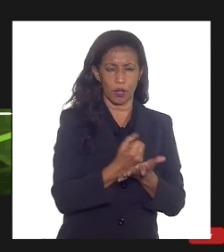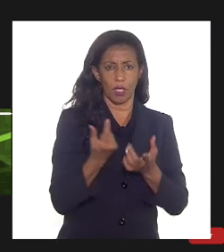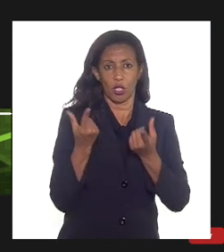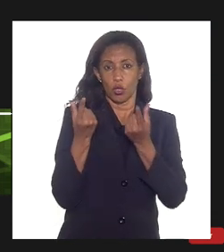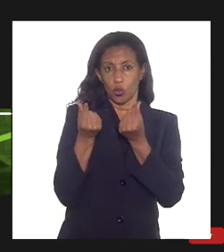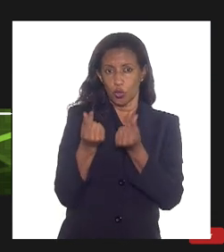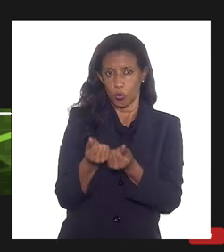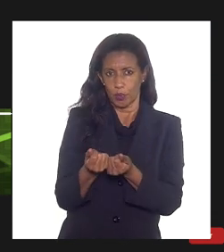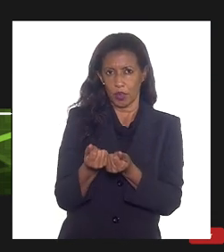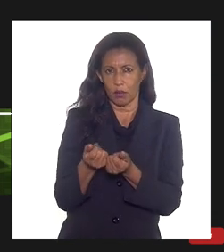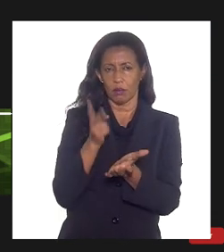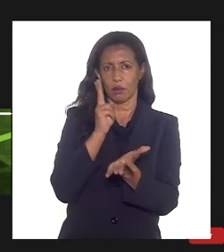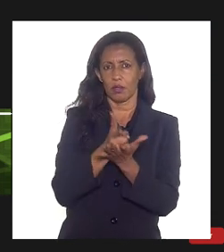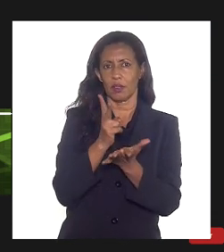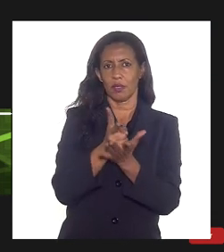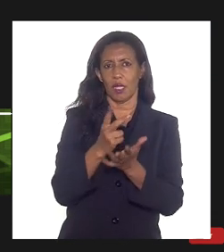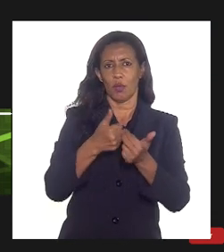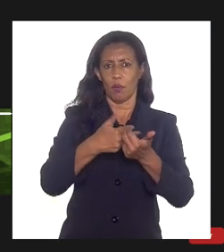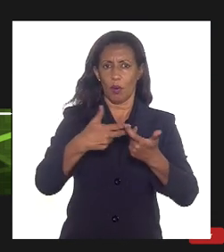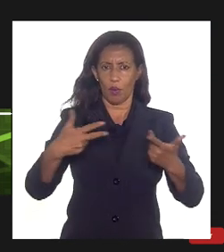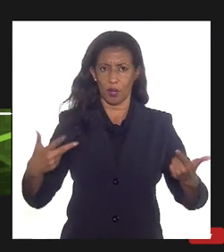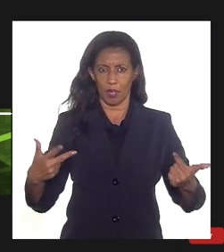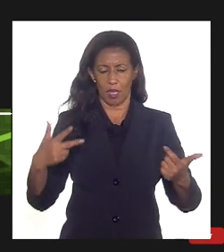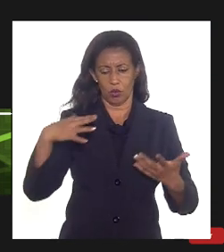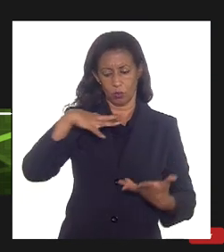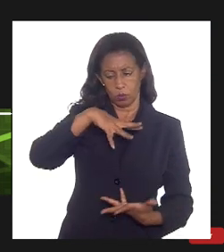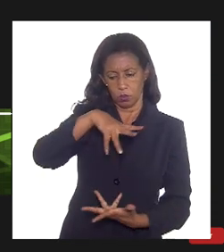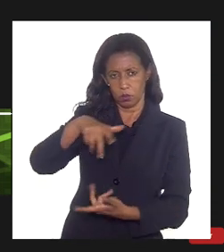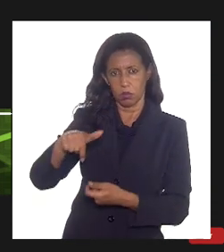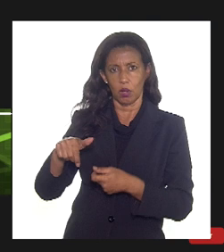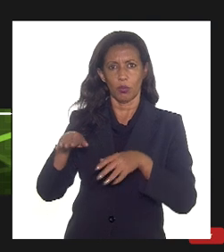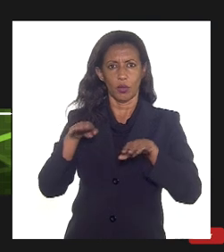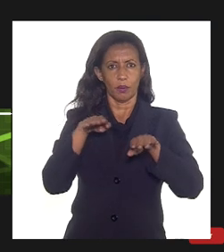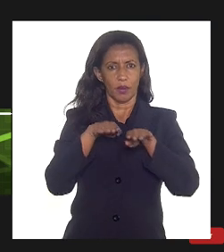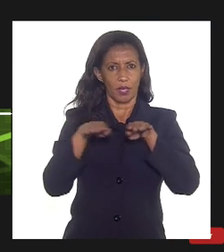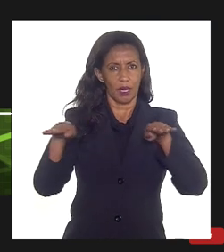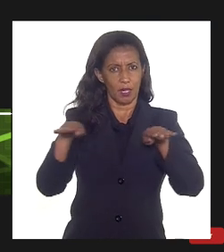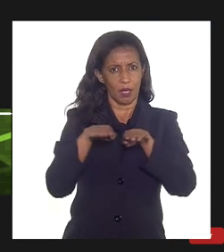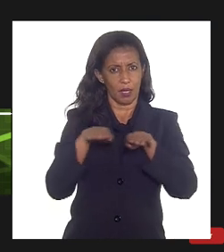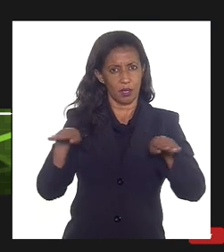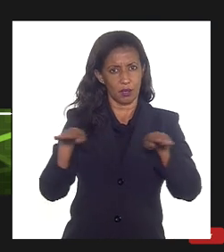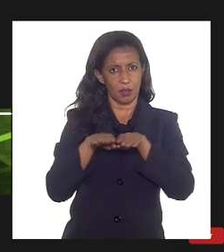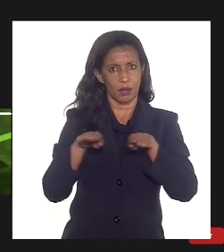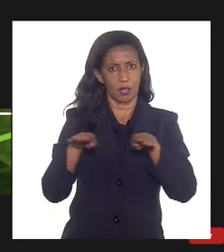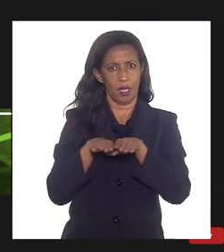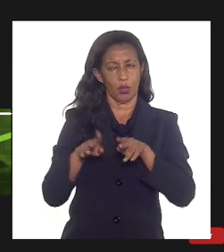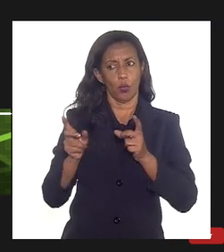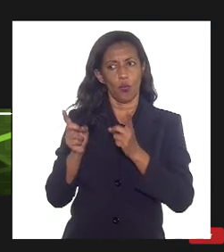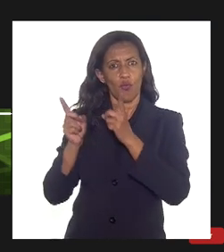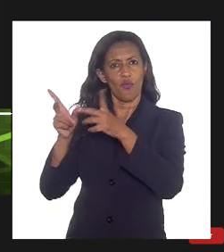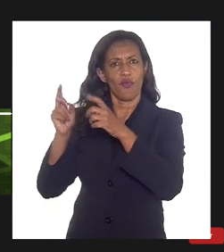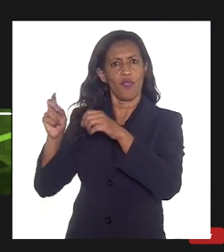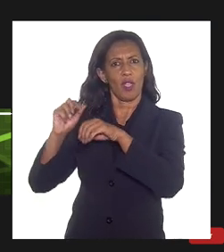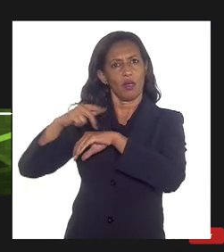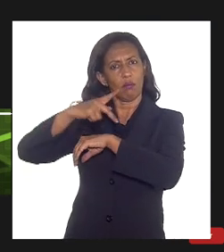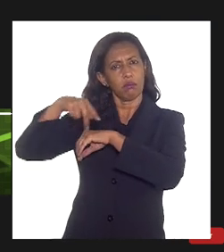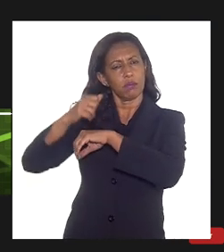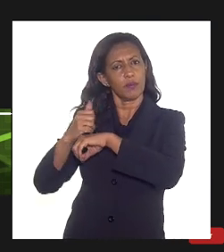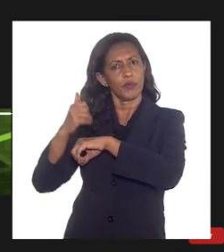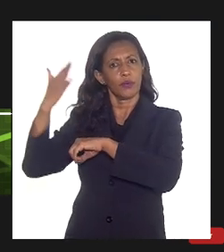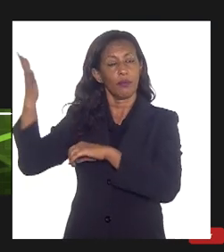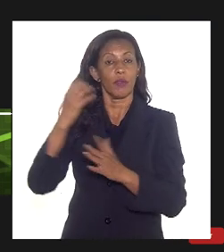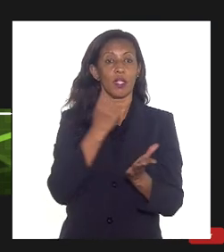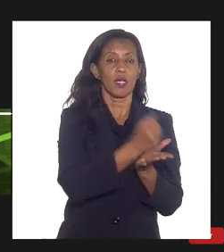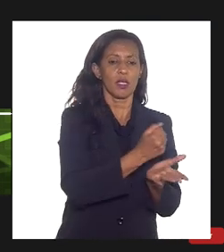seguem a paridade internacional buscando se manter alinhados com a paridade de importação esses contratos